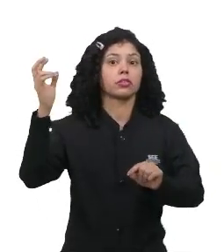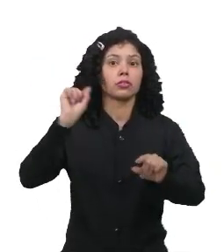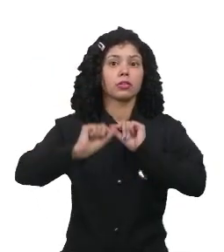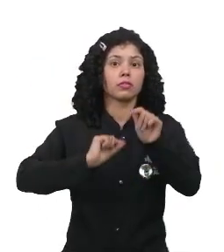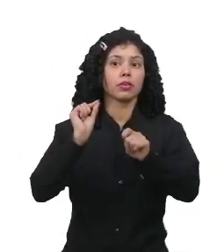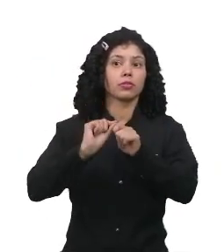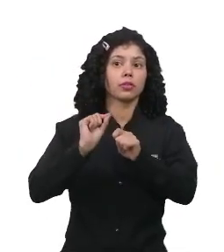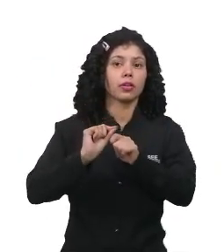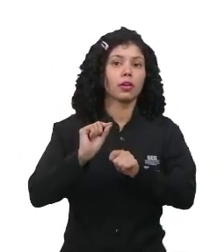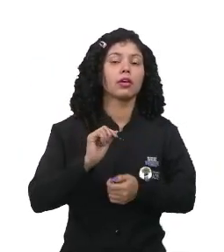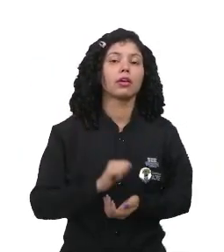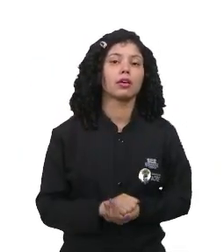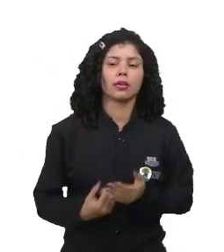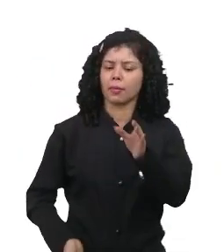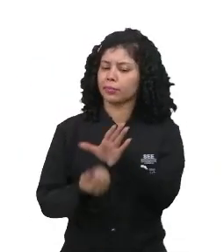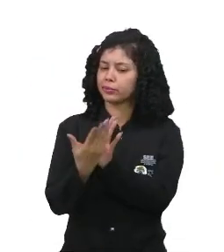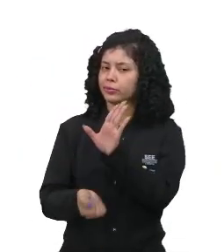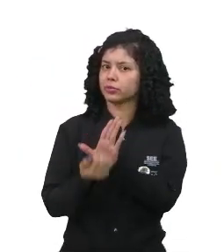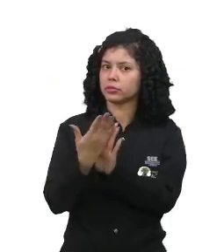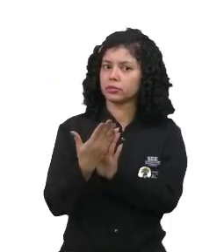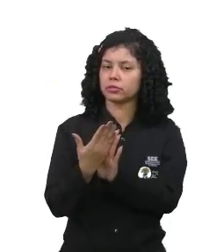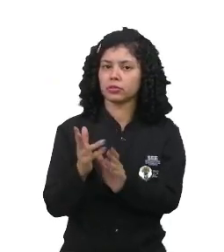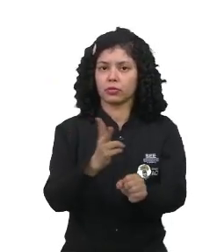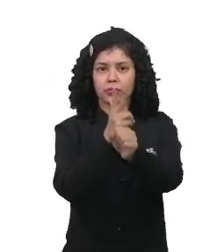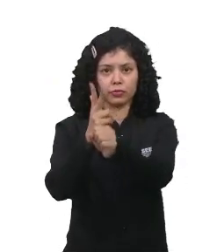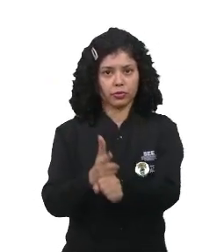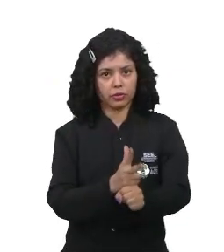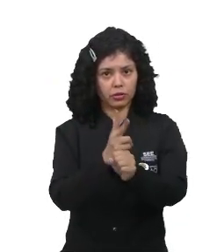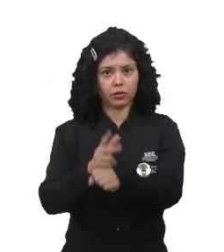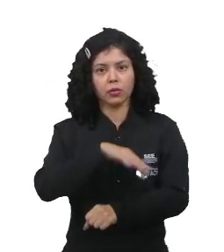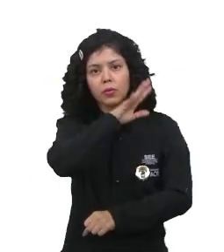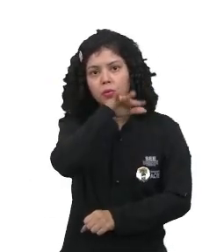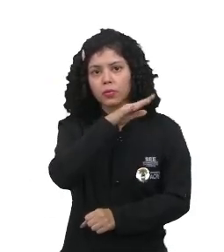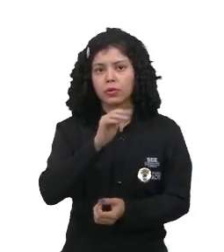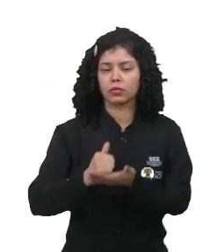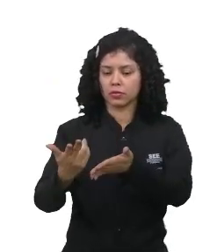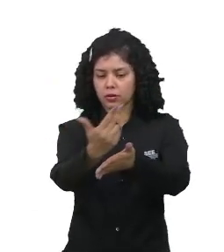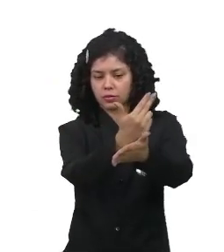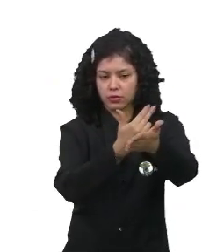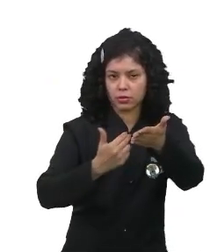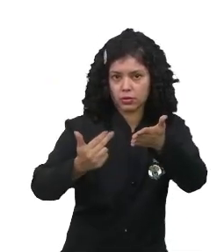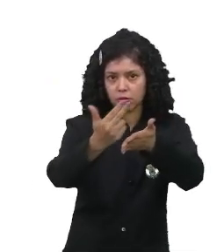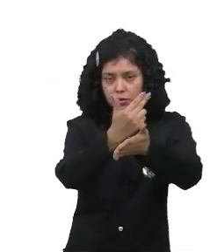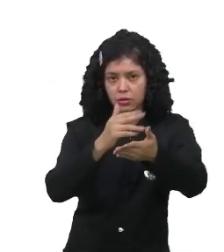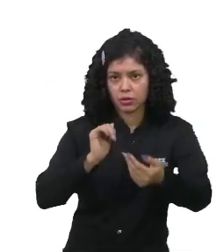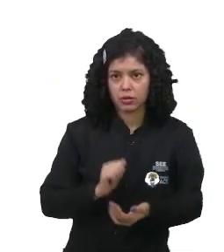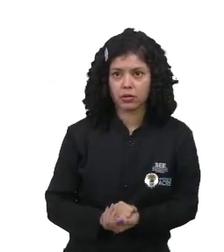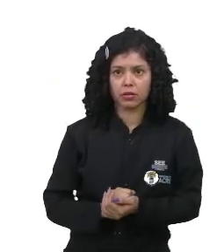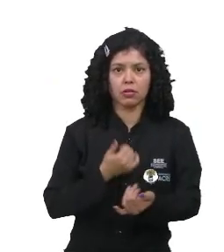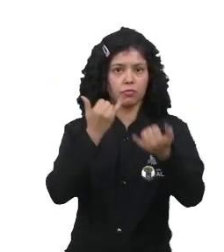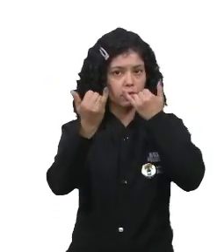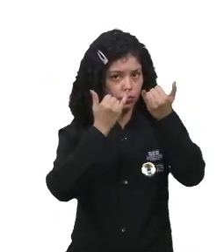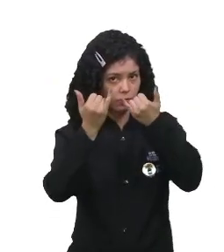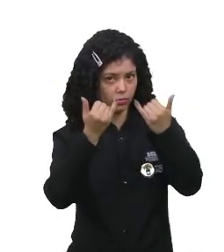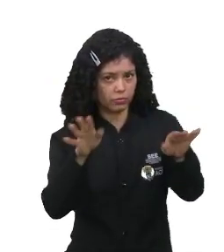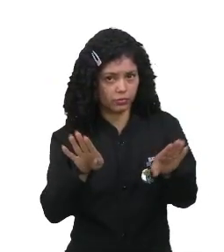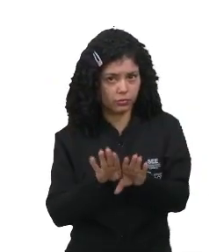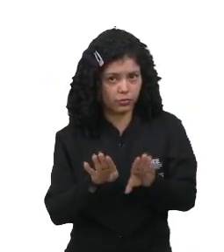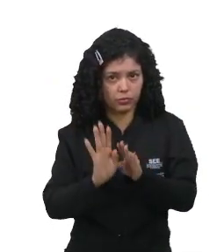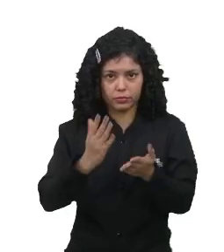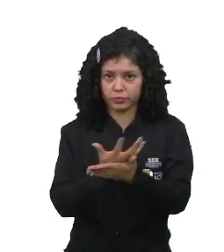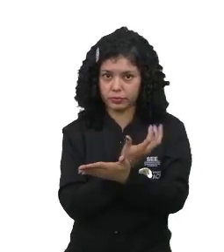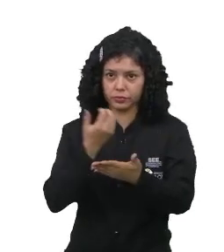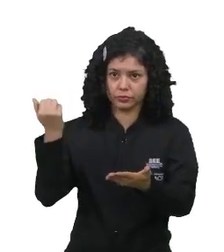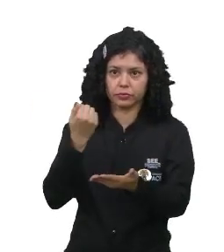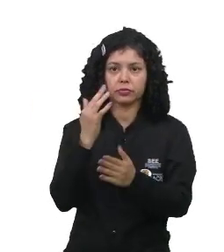que ajudam a você na produção de vídeos, de animações, apresentam informações, tiram